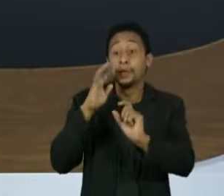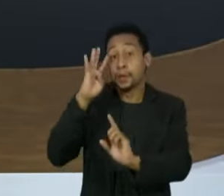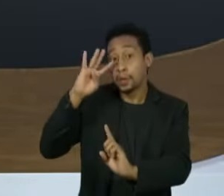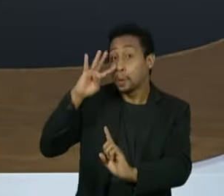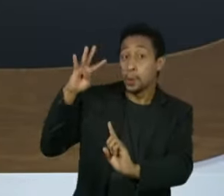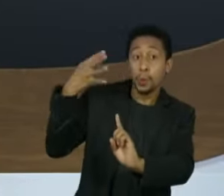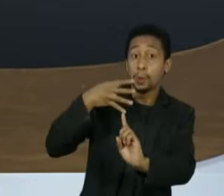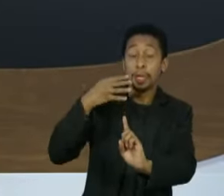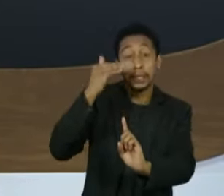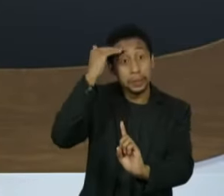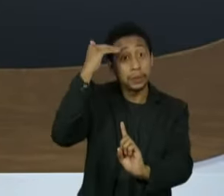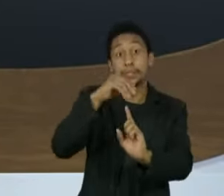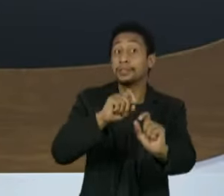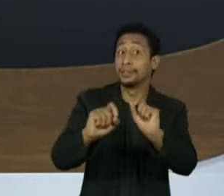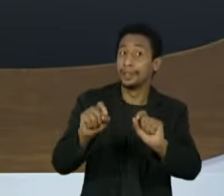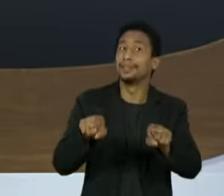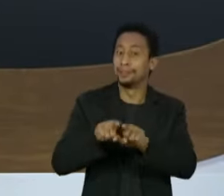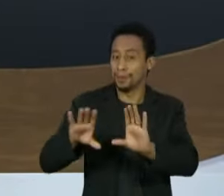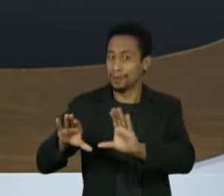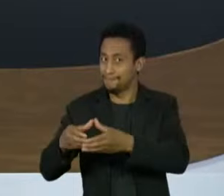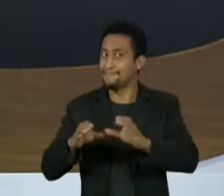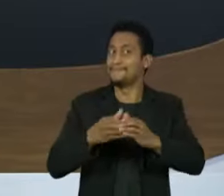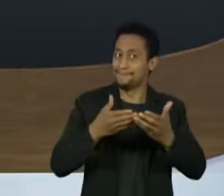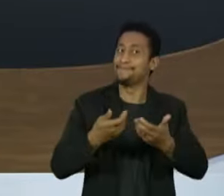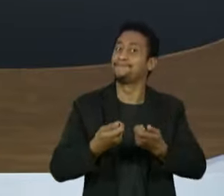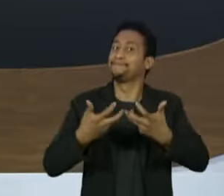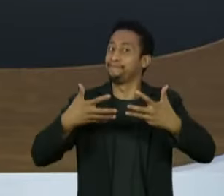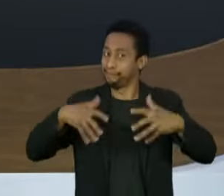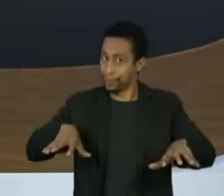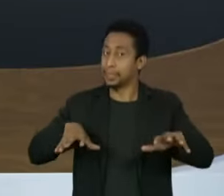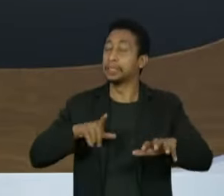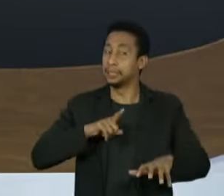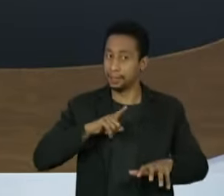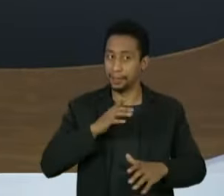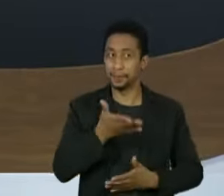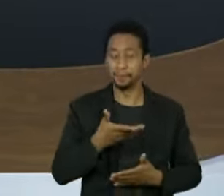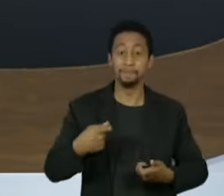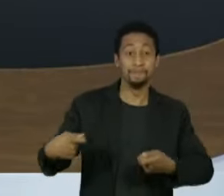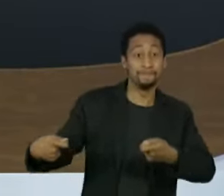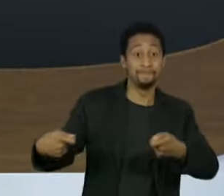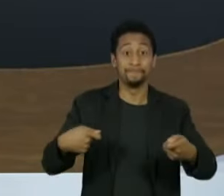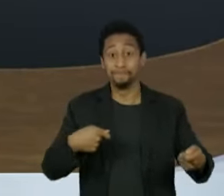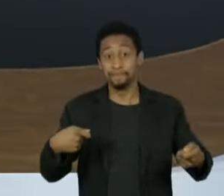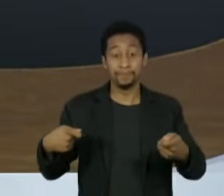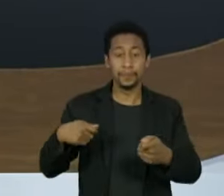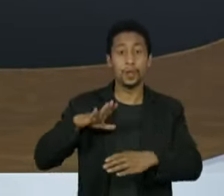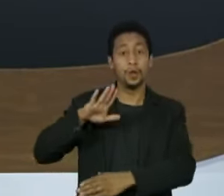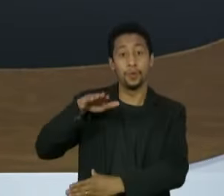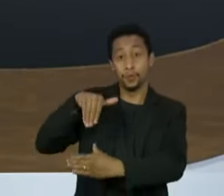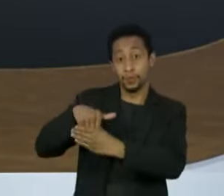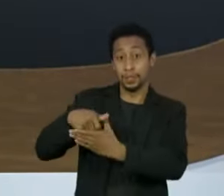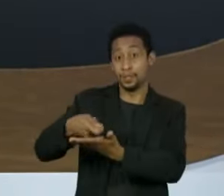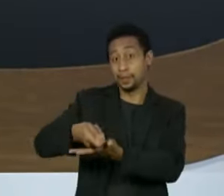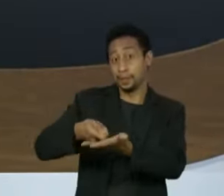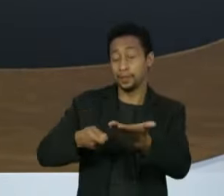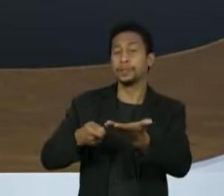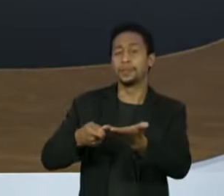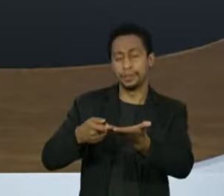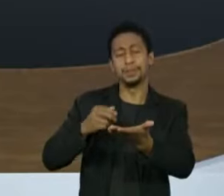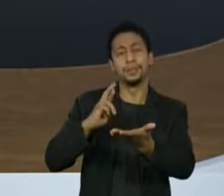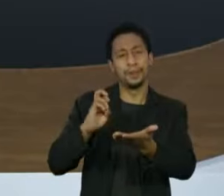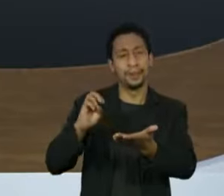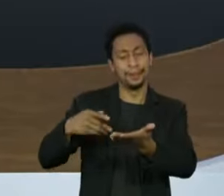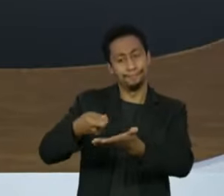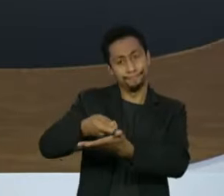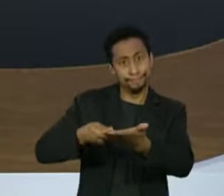aparecer divergências entre seus integrantes. Essas disputas adiaram a votação do relatório final, que seria nesta